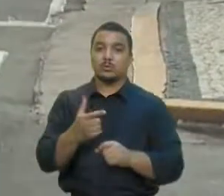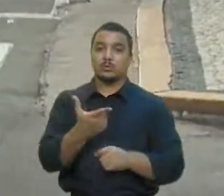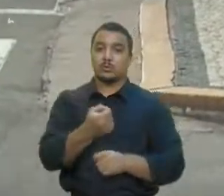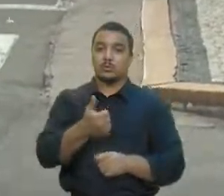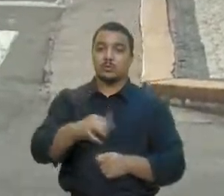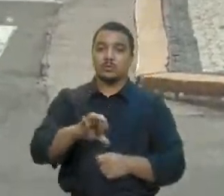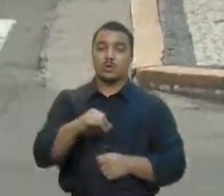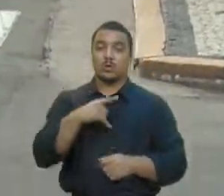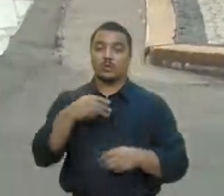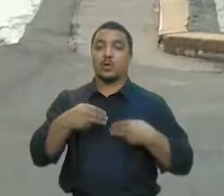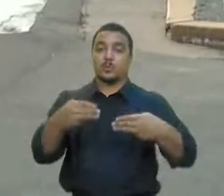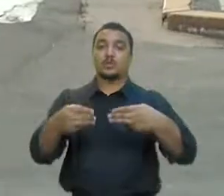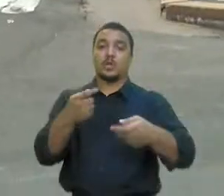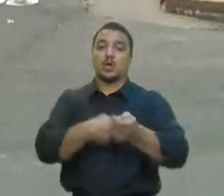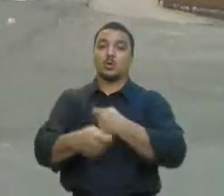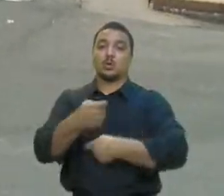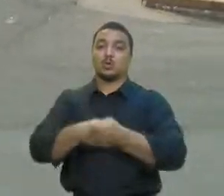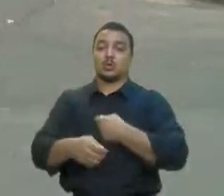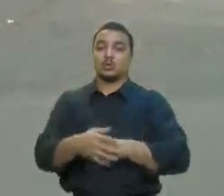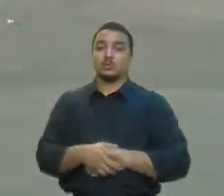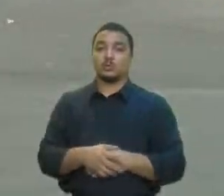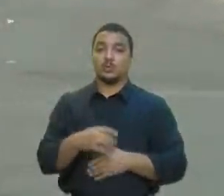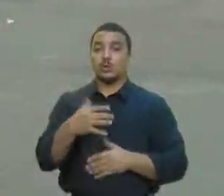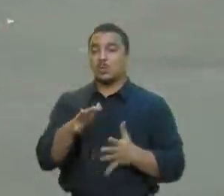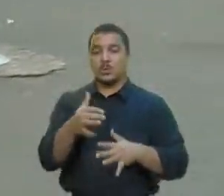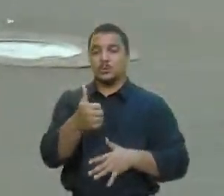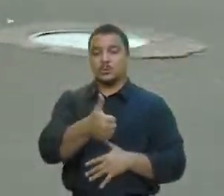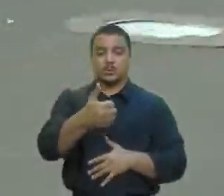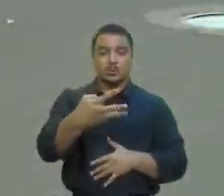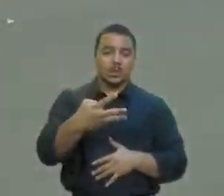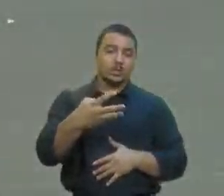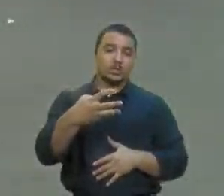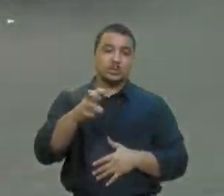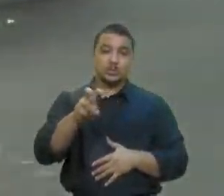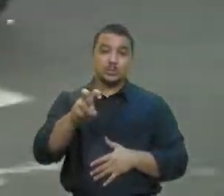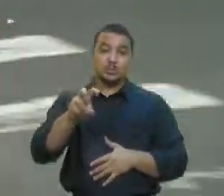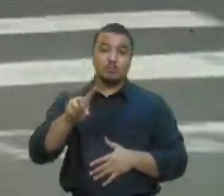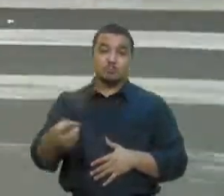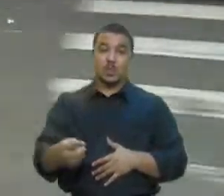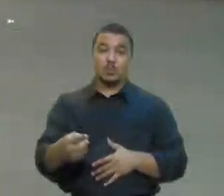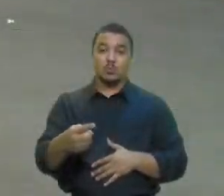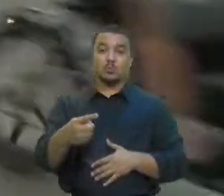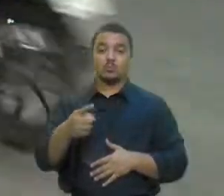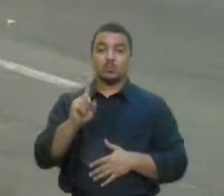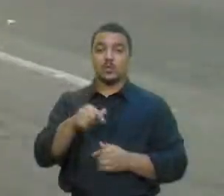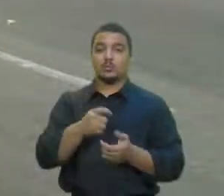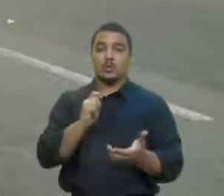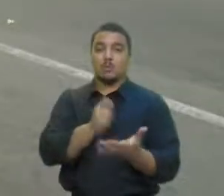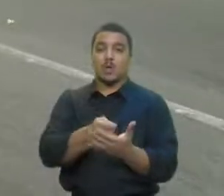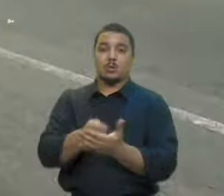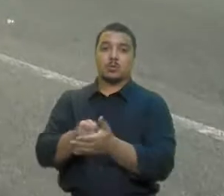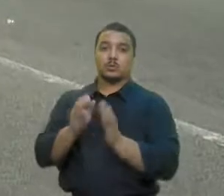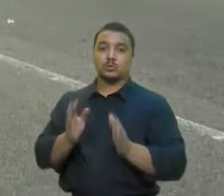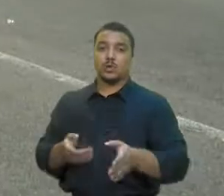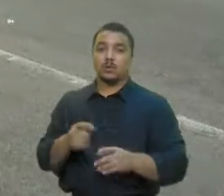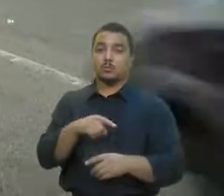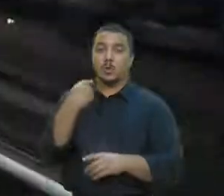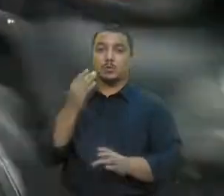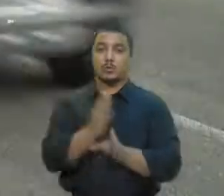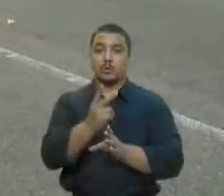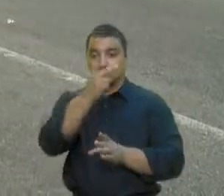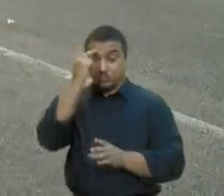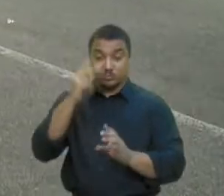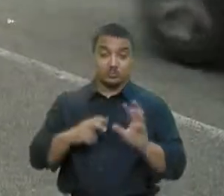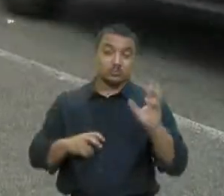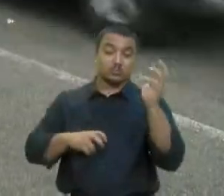Ministério da Economia. Cerca de 145 mil indenizações foram pagas por mortes de condutores entre